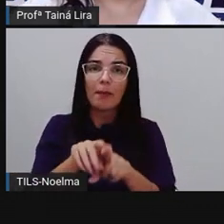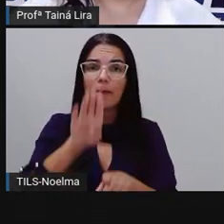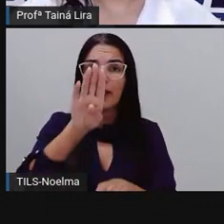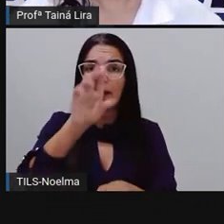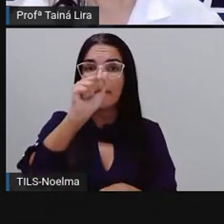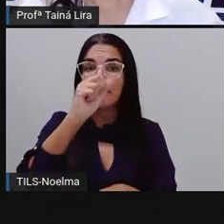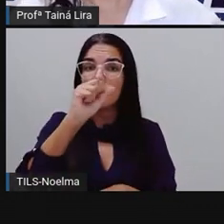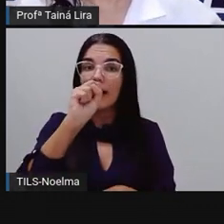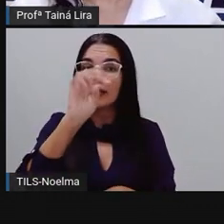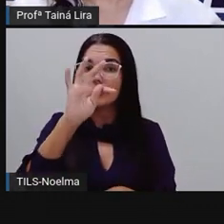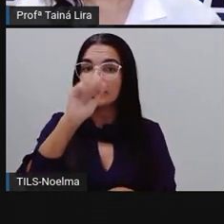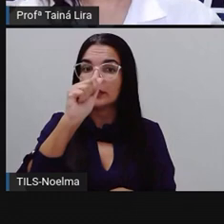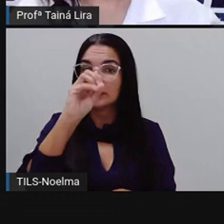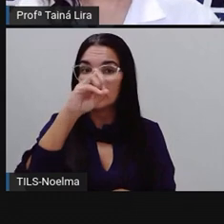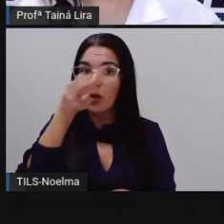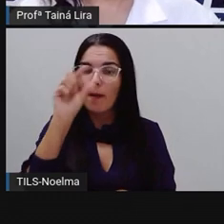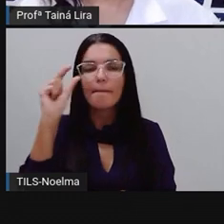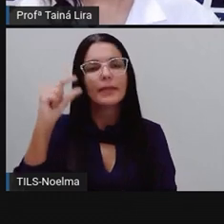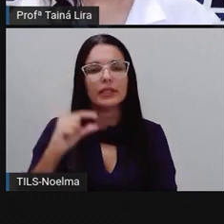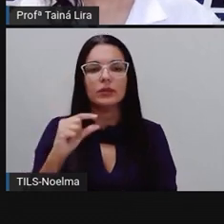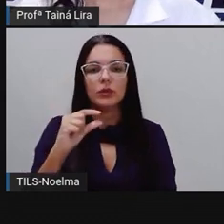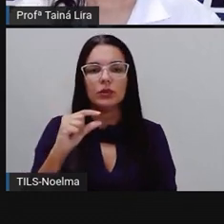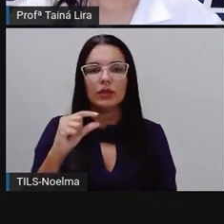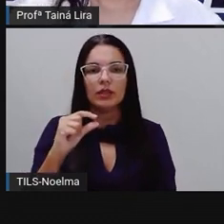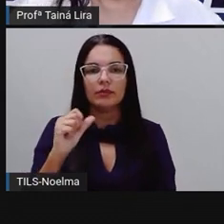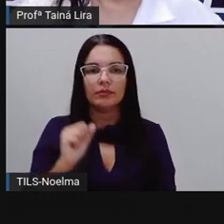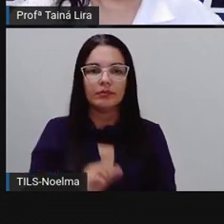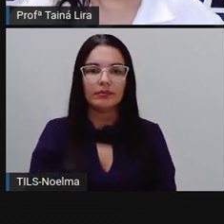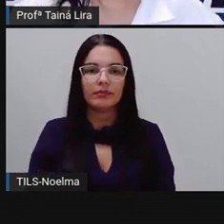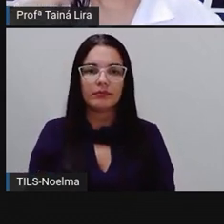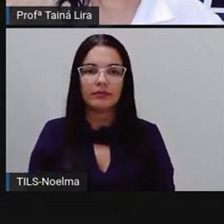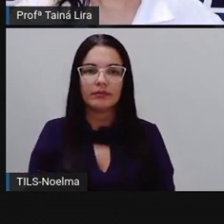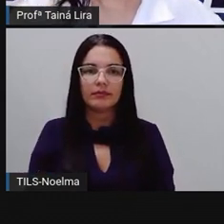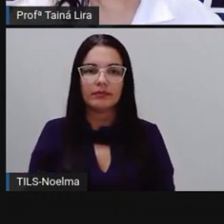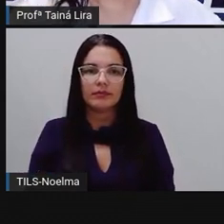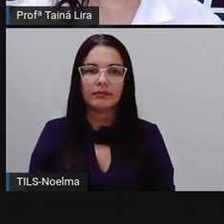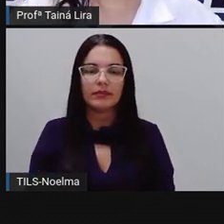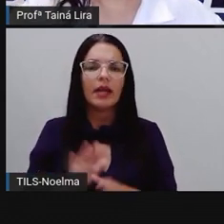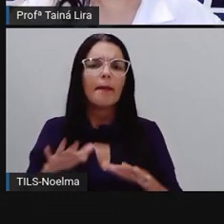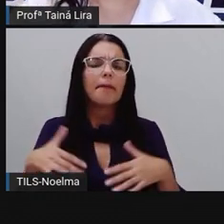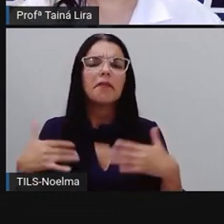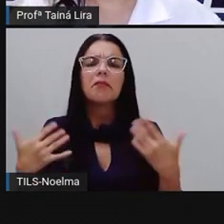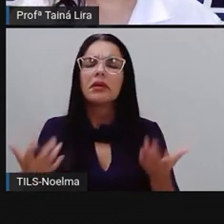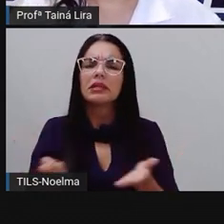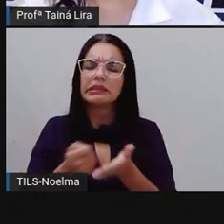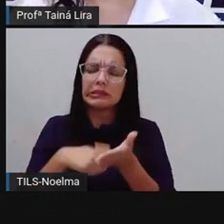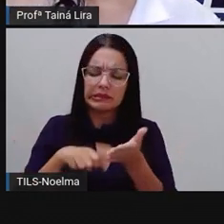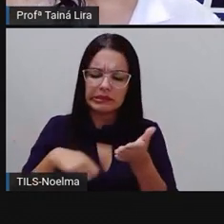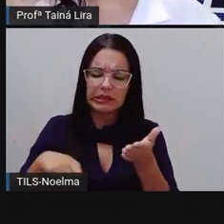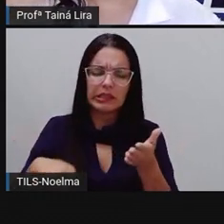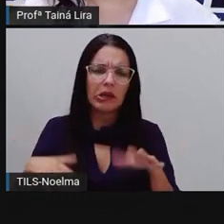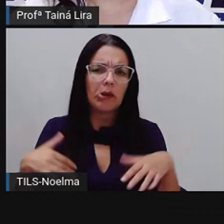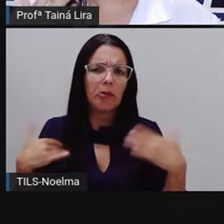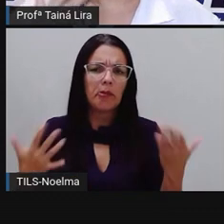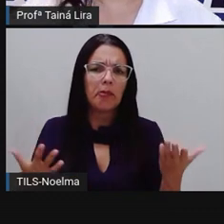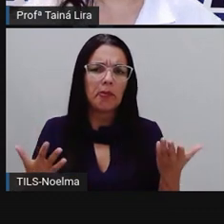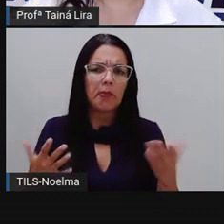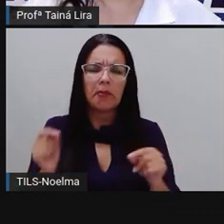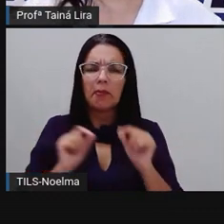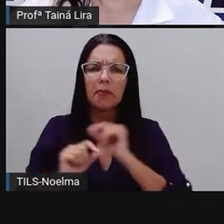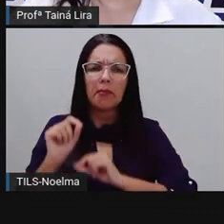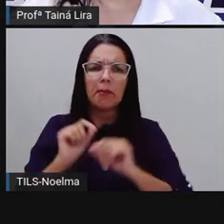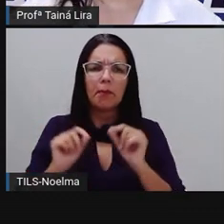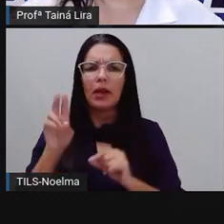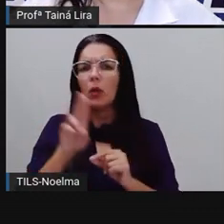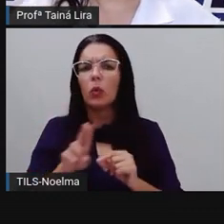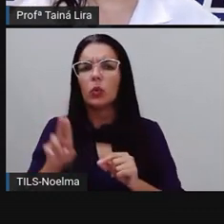bastão minúsculas, tá? E aí para quem é que serve, Pró, geralmente quando a gente vai escrever, né?